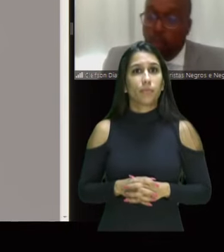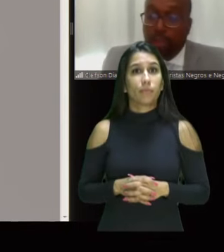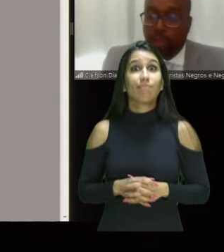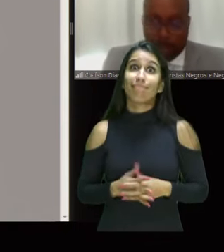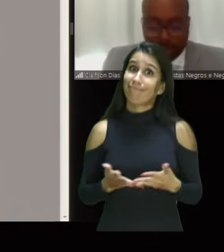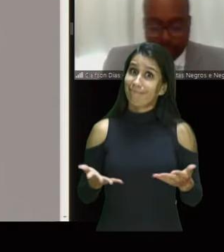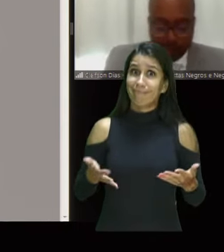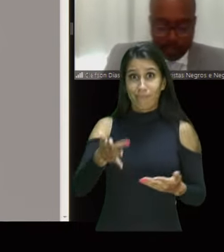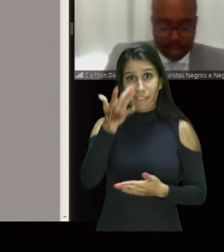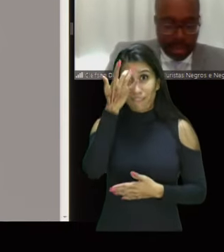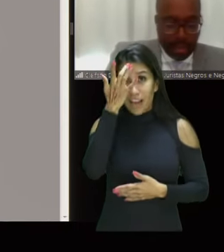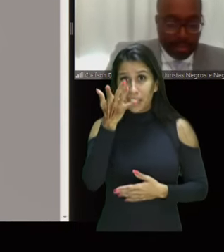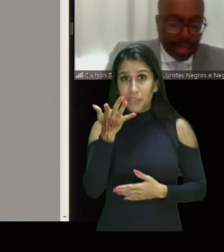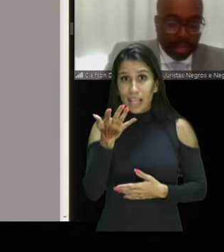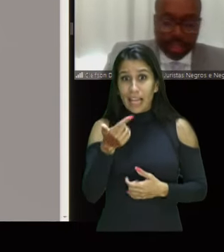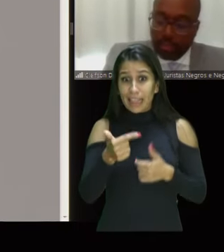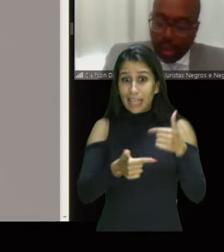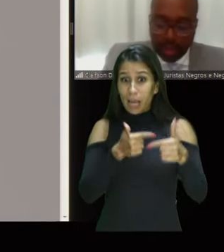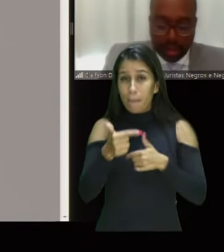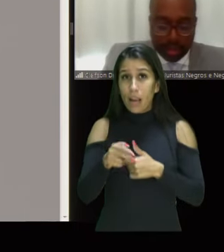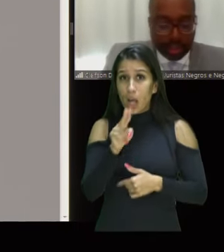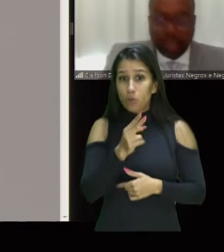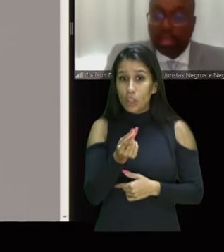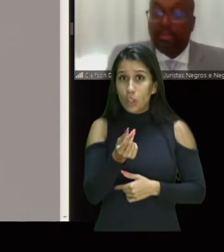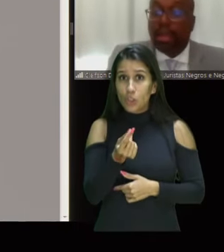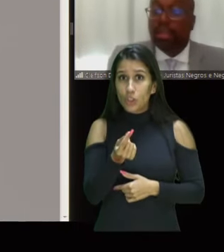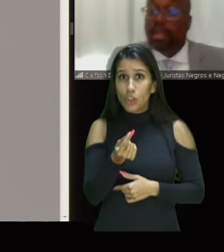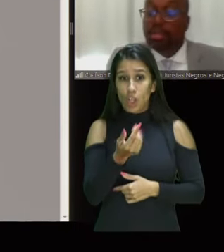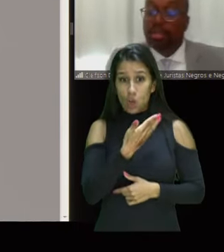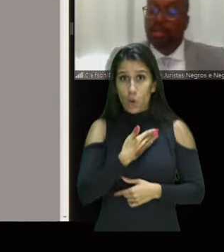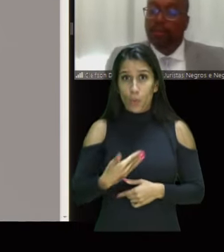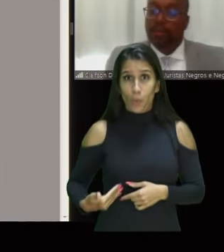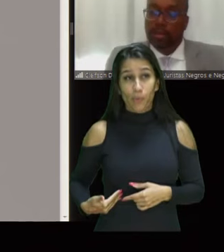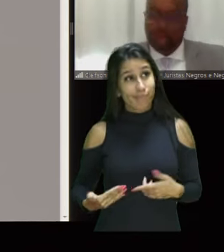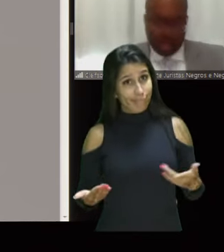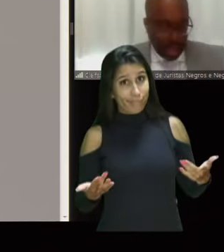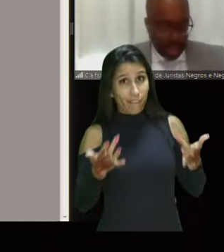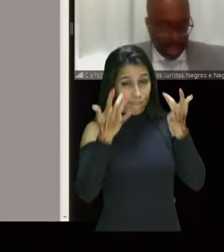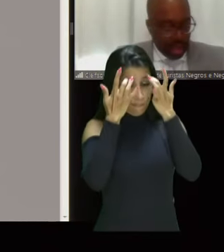público contra a população. Mas aí a gente vai e tenta reverter isso.